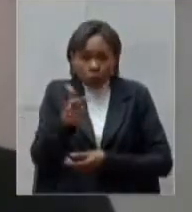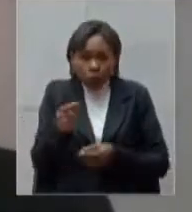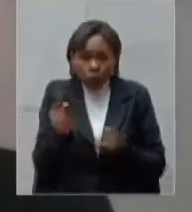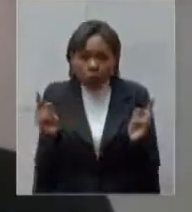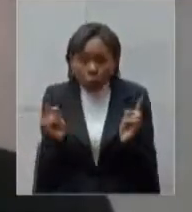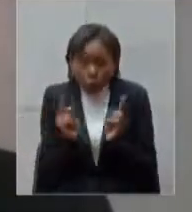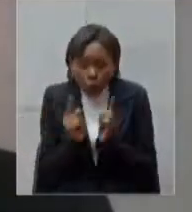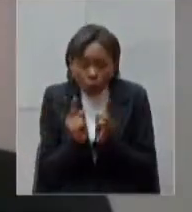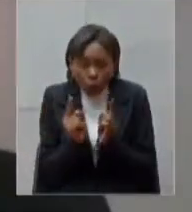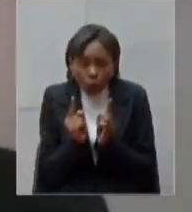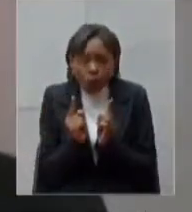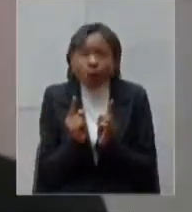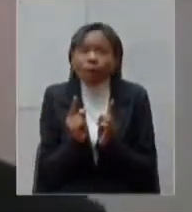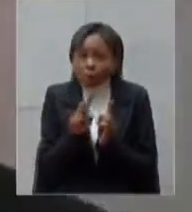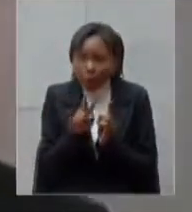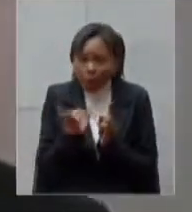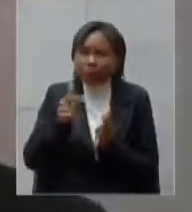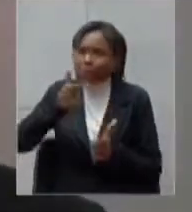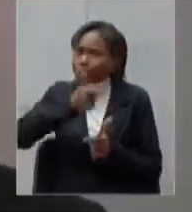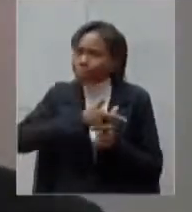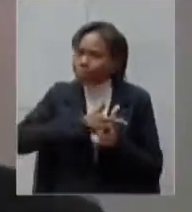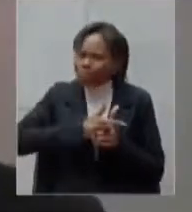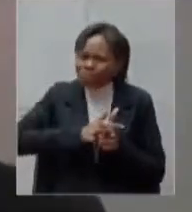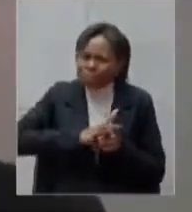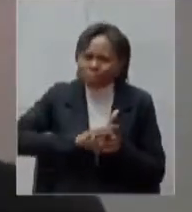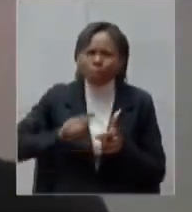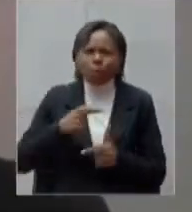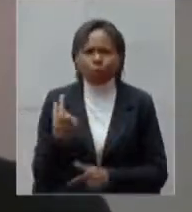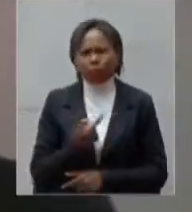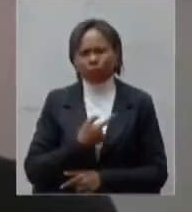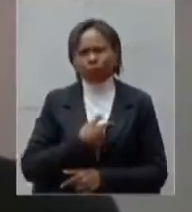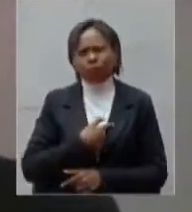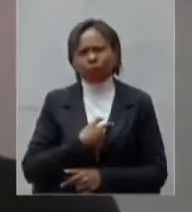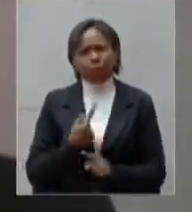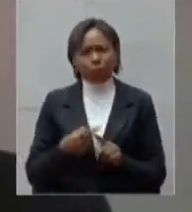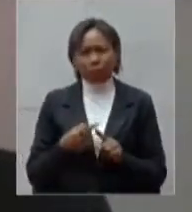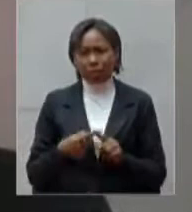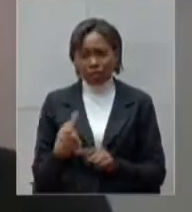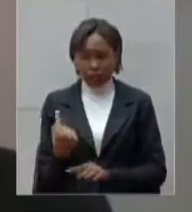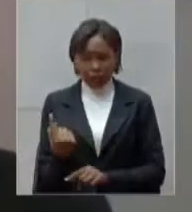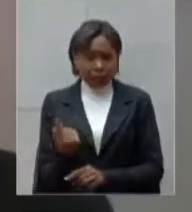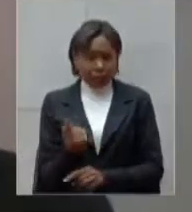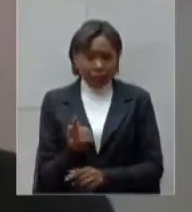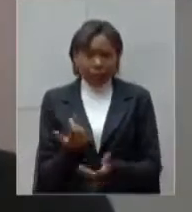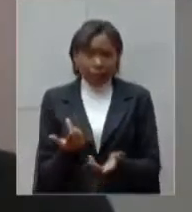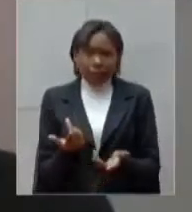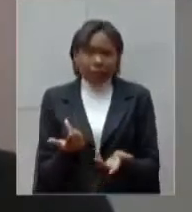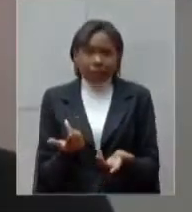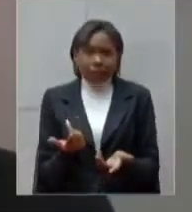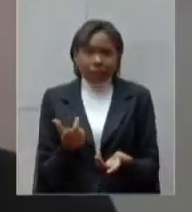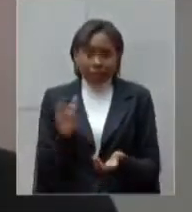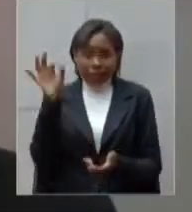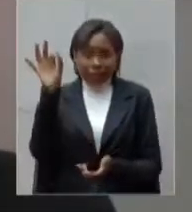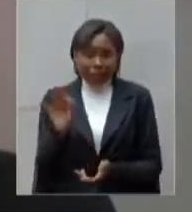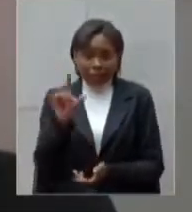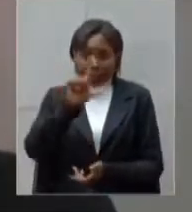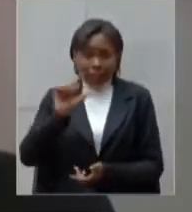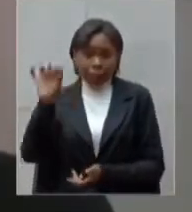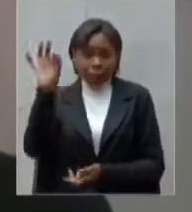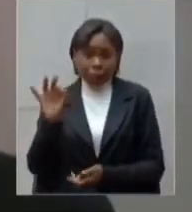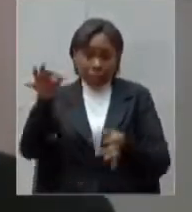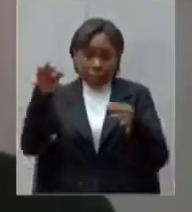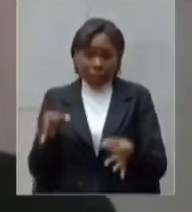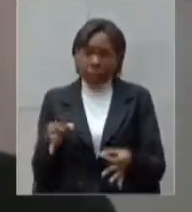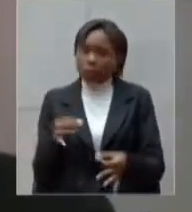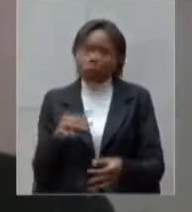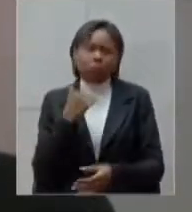criar um transtorno evidentemente para nós porque ninguém acerta 100% então tem que ter uma compreensão do governo do estado do